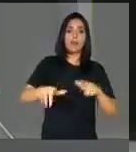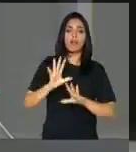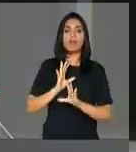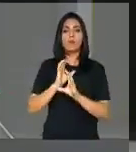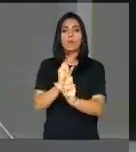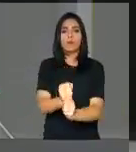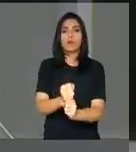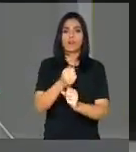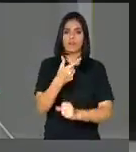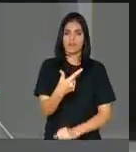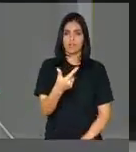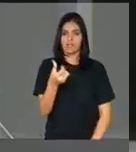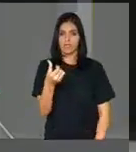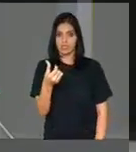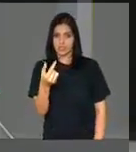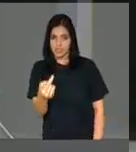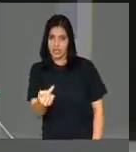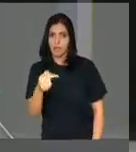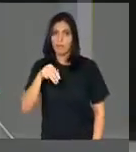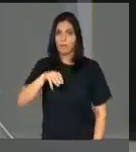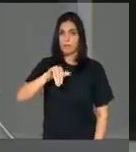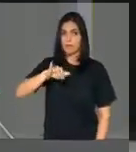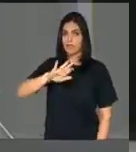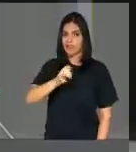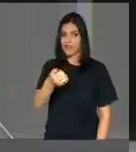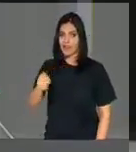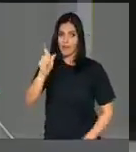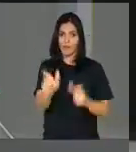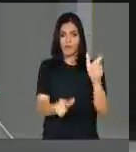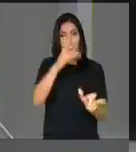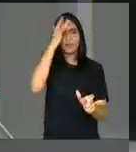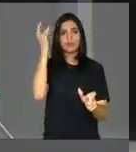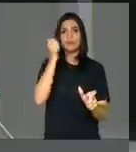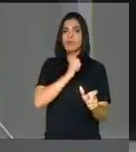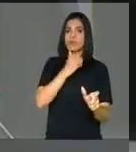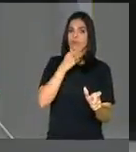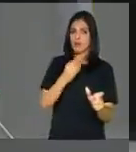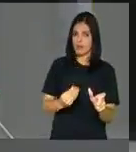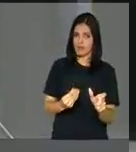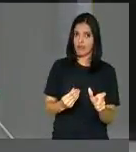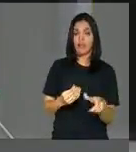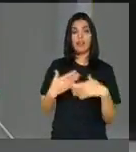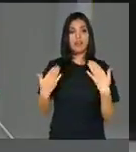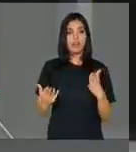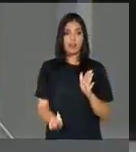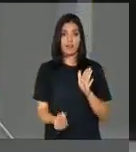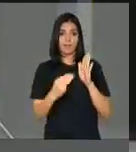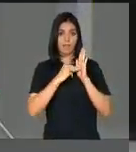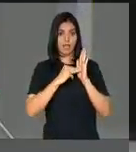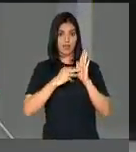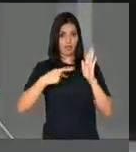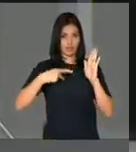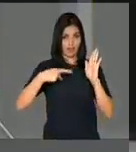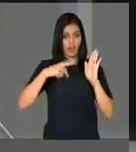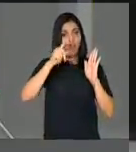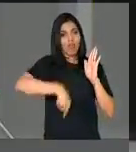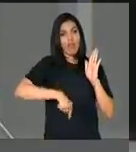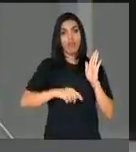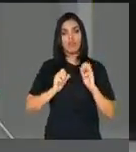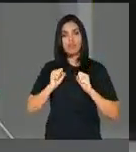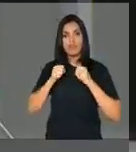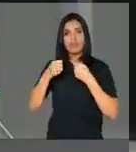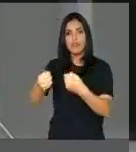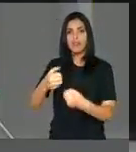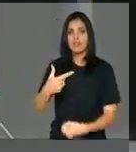27 milhões de brasileiros e brasileiras. Essa emenda é em defesa dos